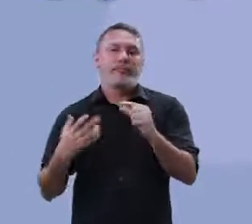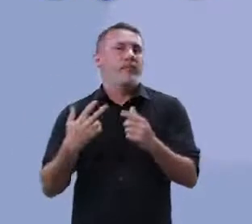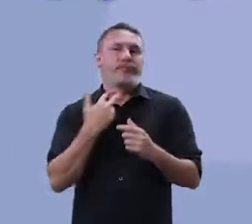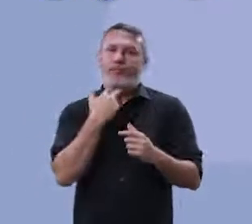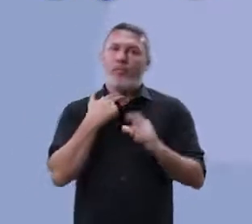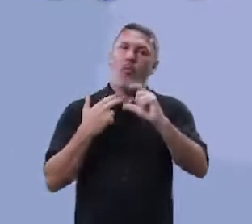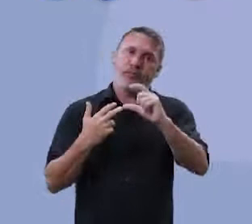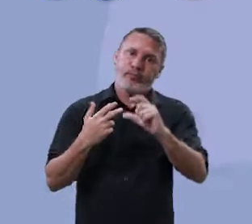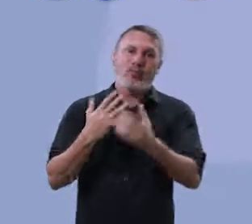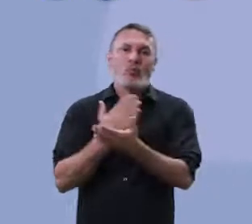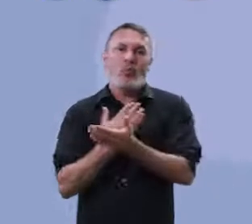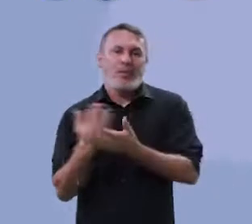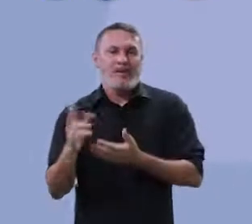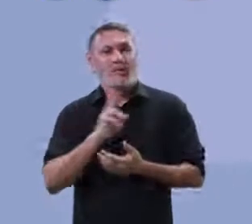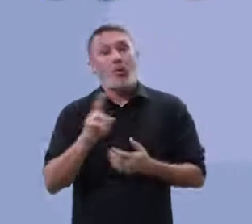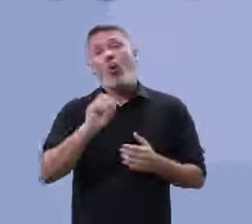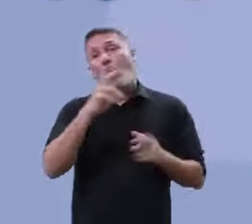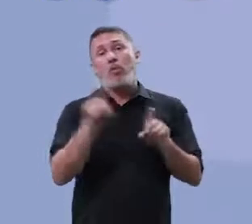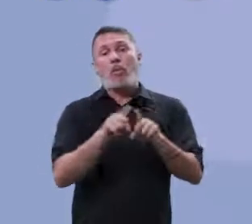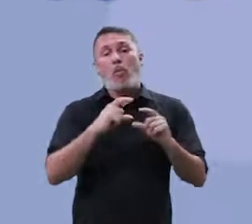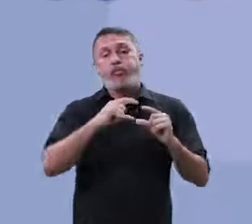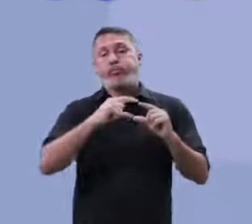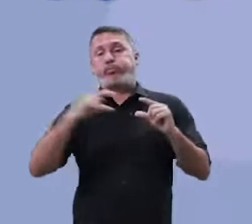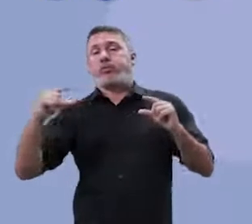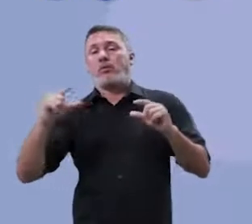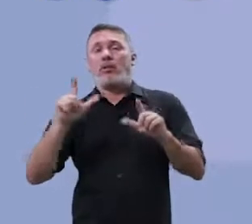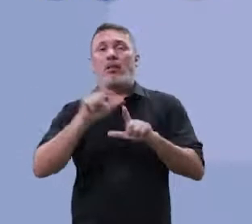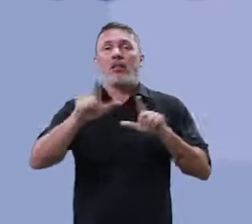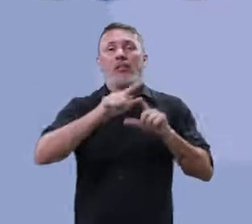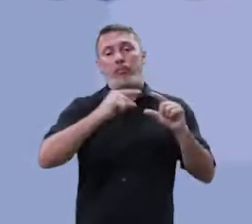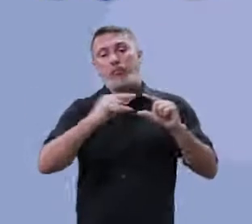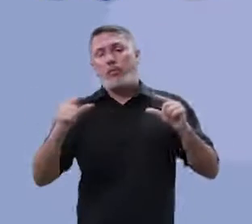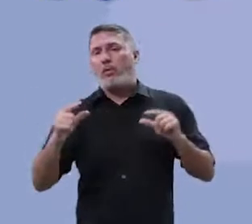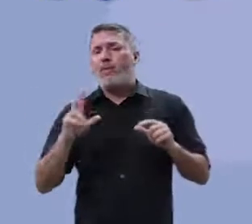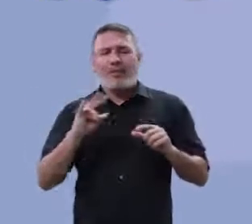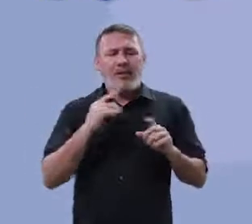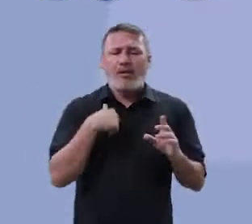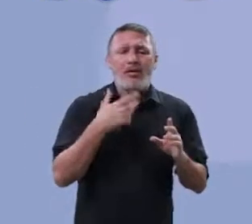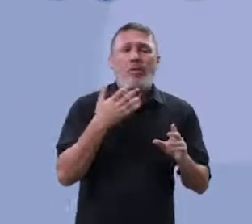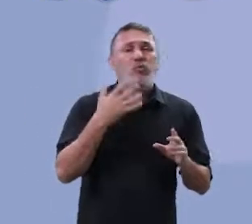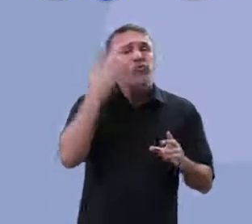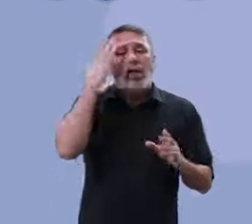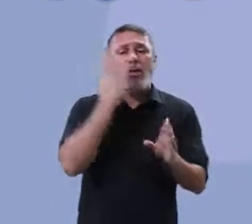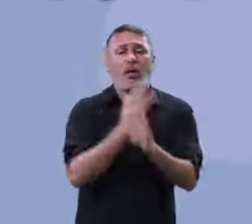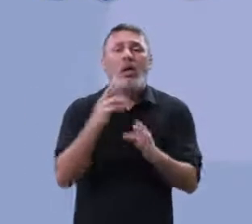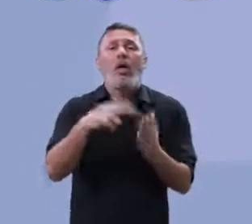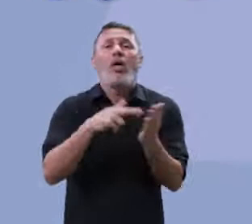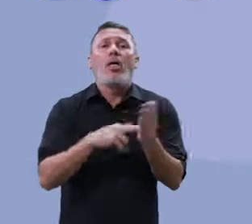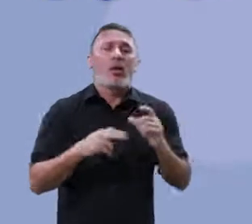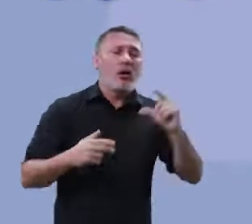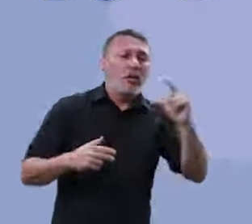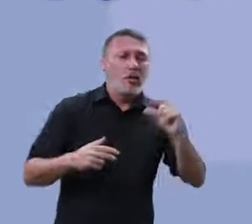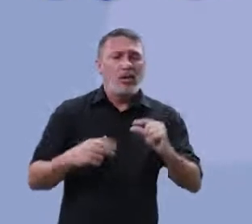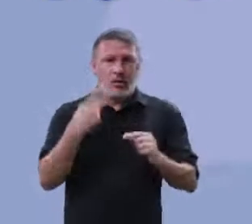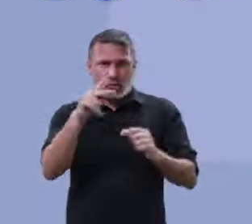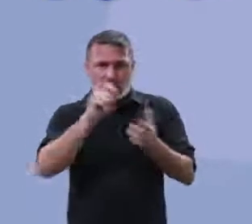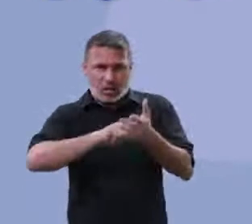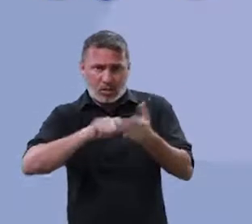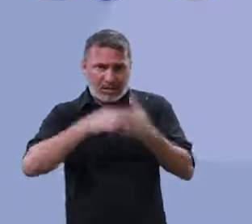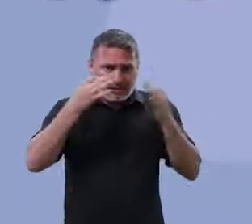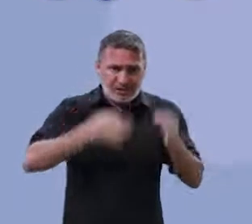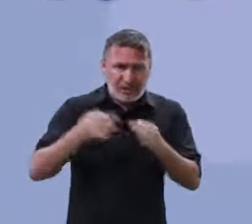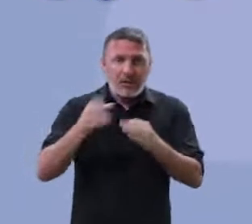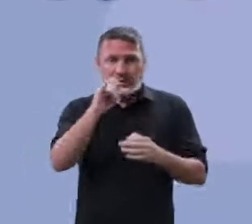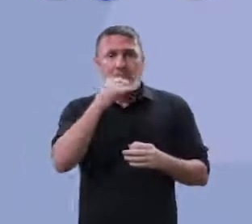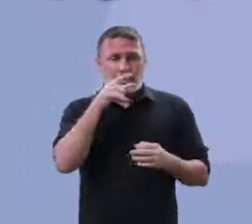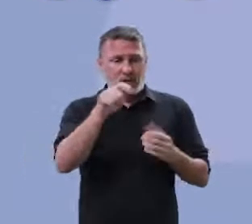minúscula. Ou também, às vezes, tudo com maiúsculo. Sim. Aí ele não vai conseguir identificar, meu caro aluno. Se sua letra,